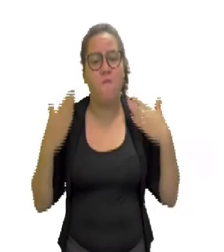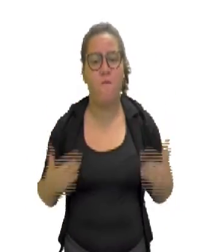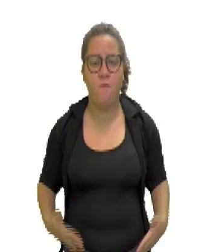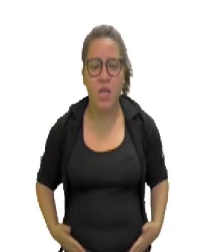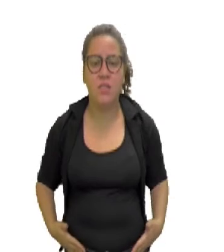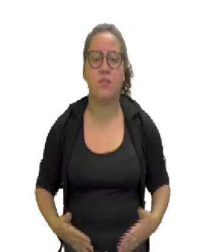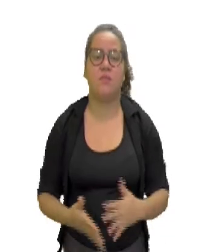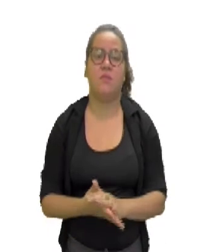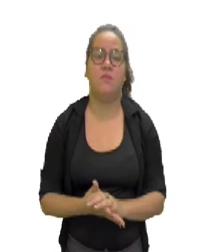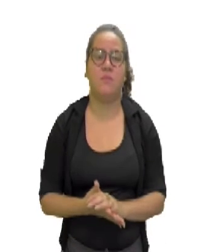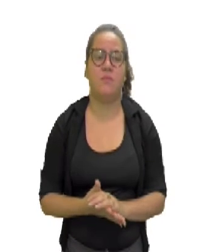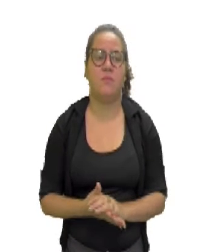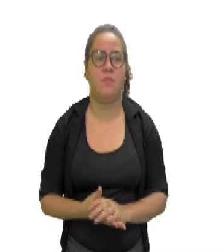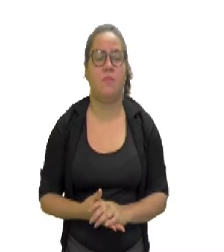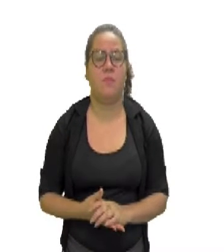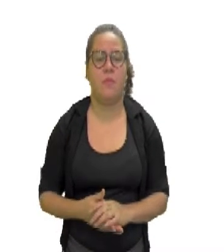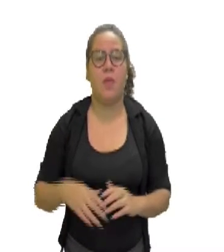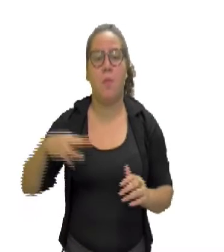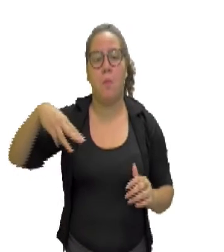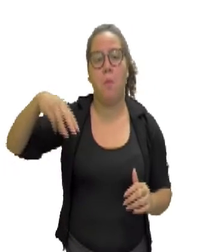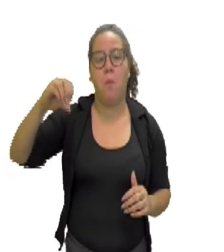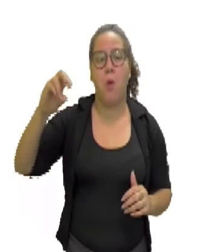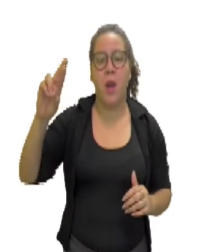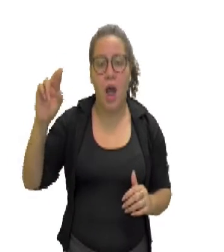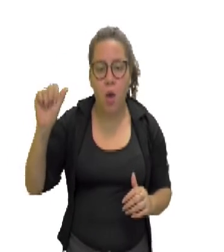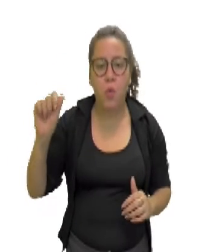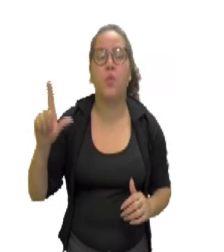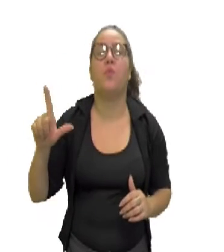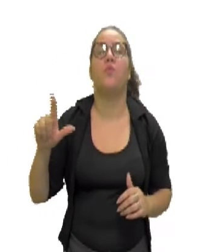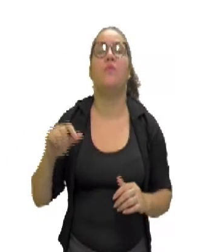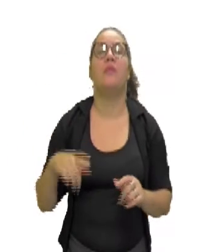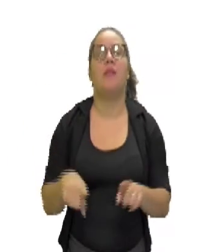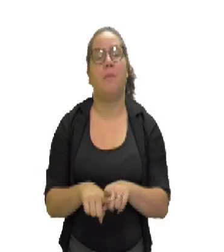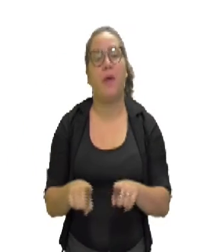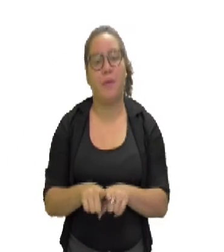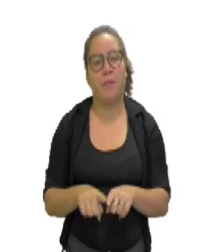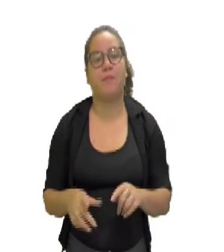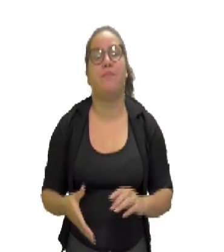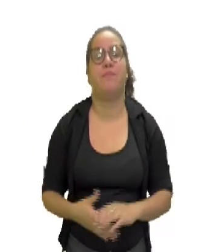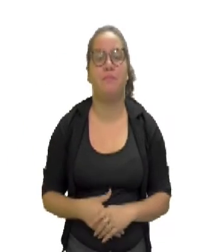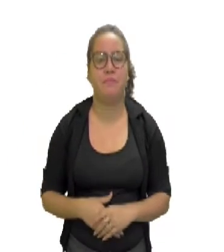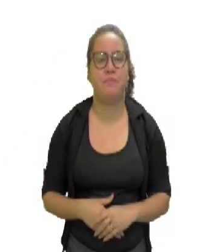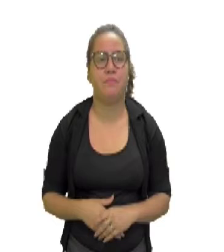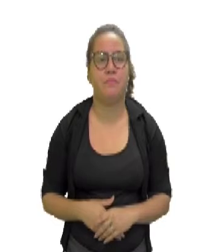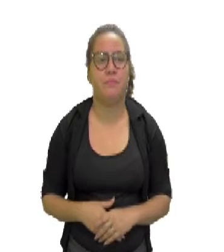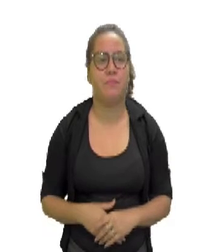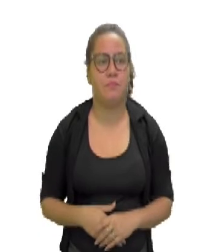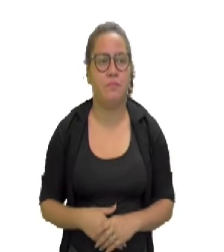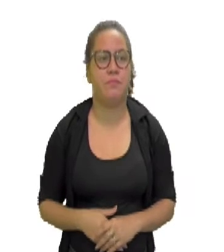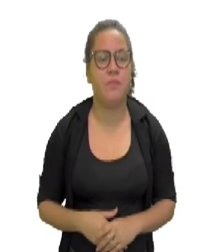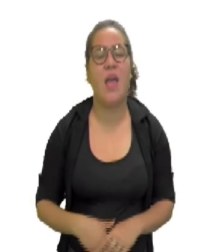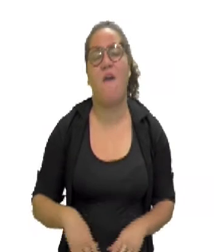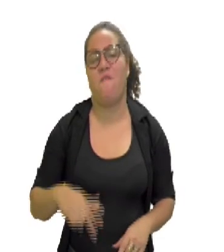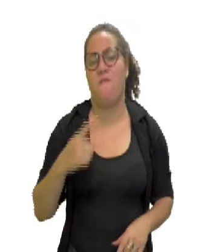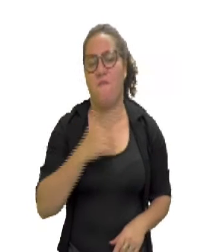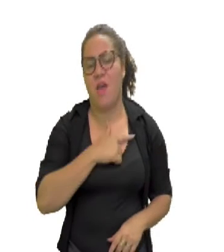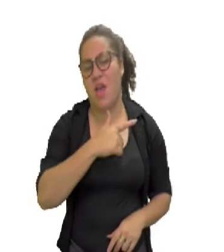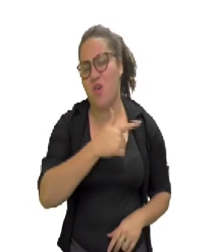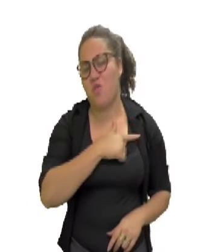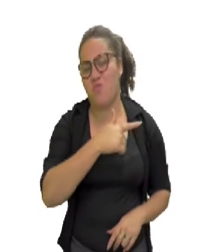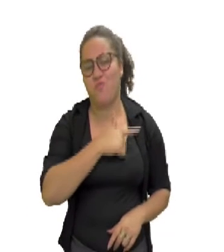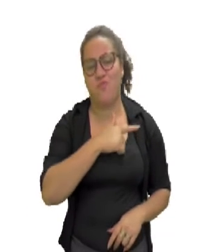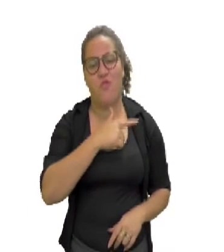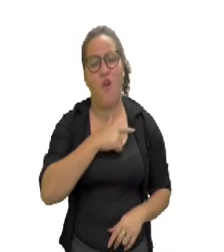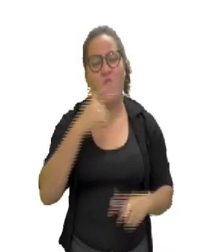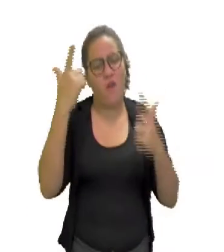machucando o colega. E a moral também, tá vendo? Você vê ali que é um ato muito feio de